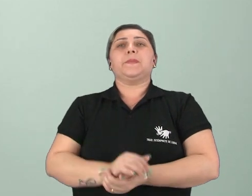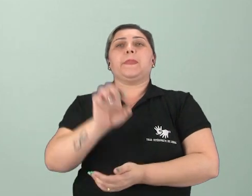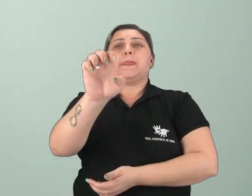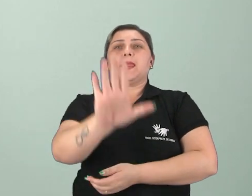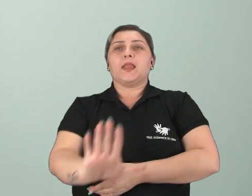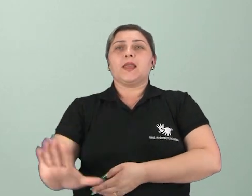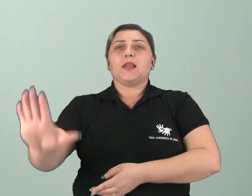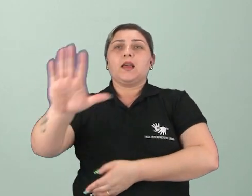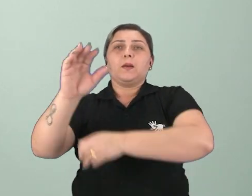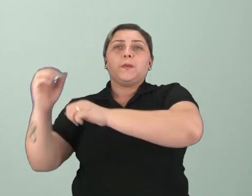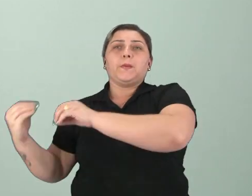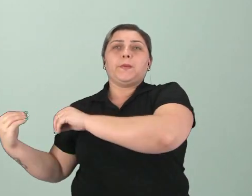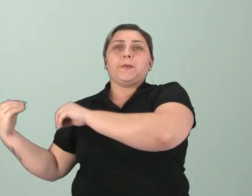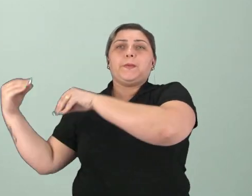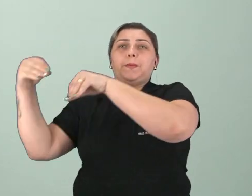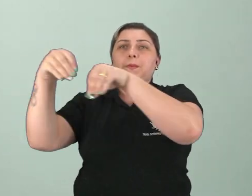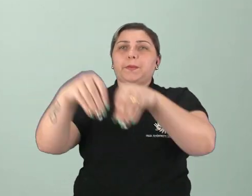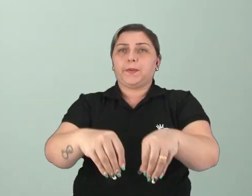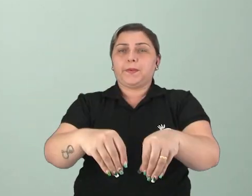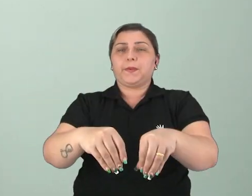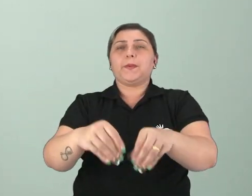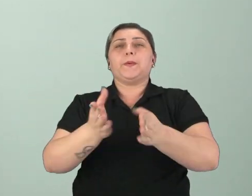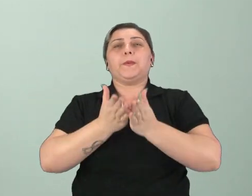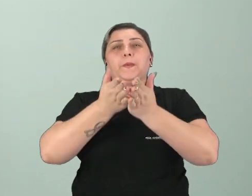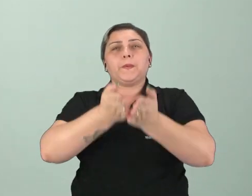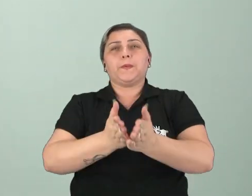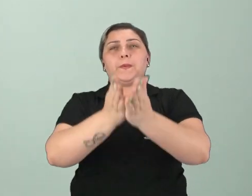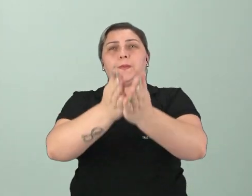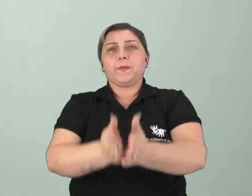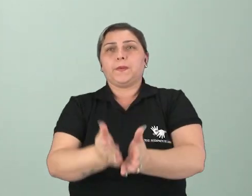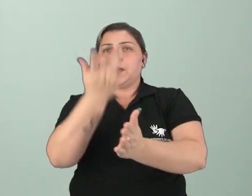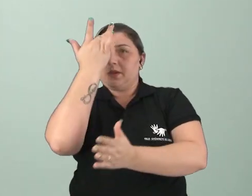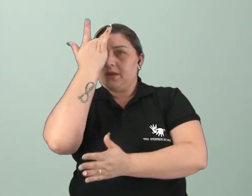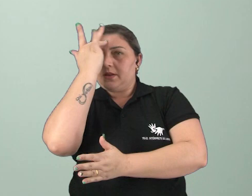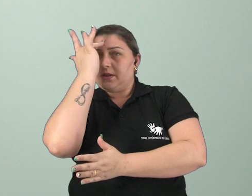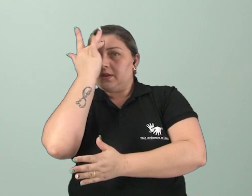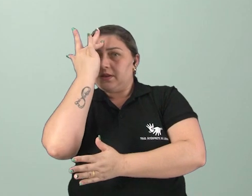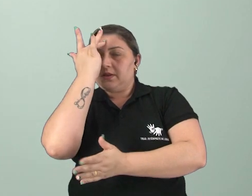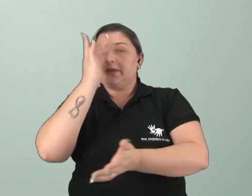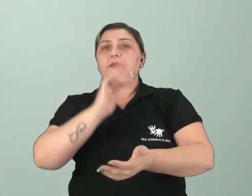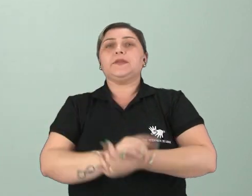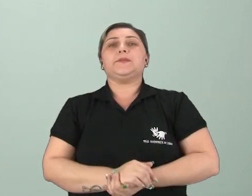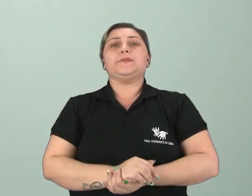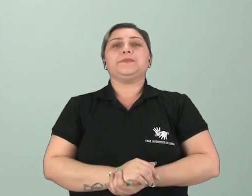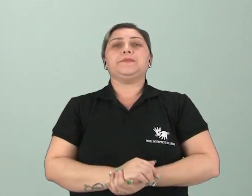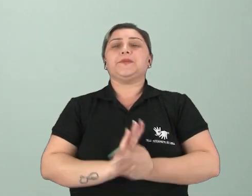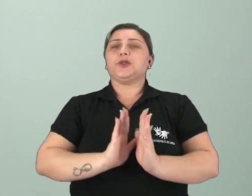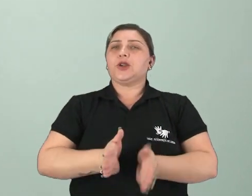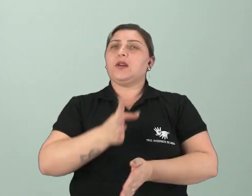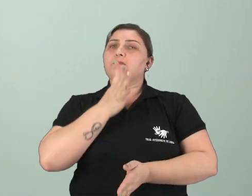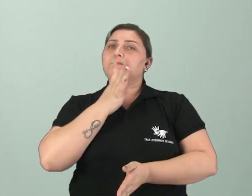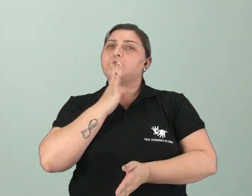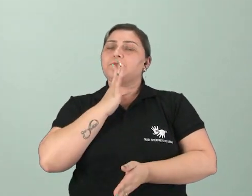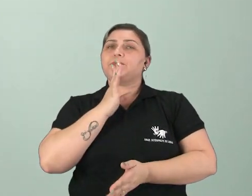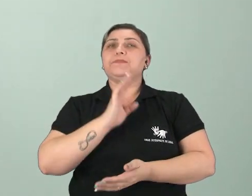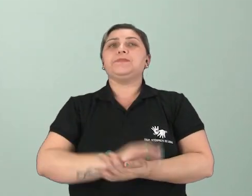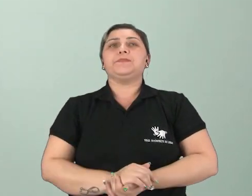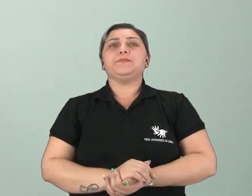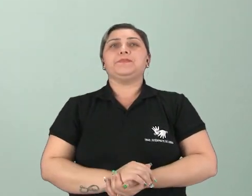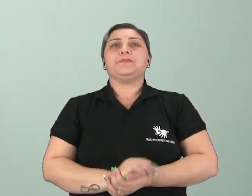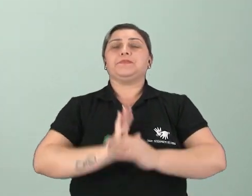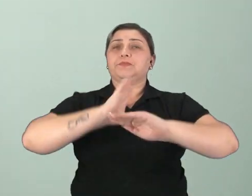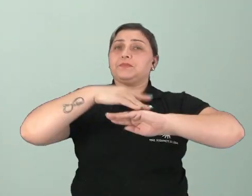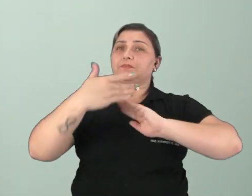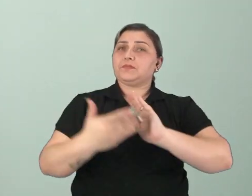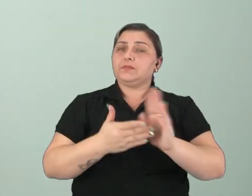Europa, a caminhão das Índias, enfim, toda essa história que a gente meio que já conhece, certo? Então,